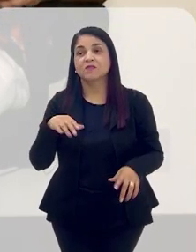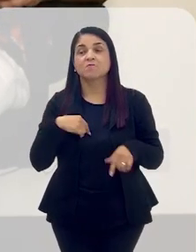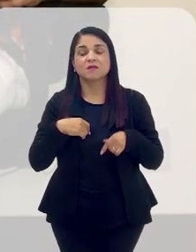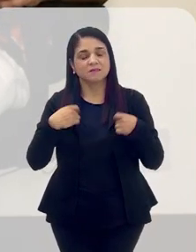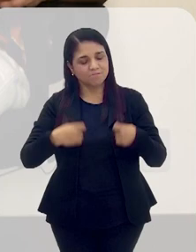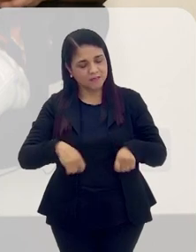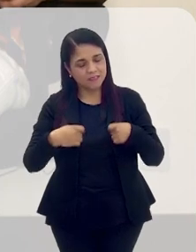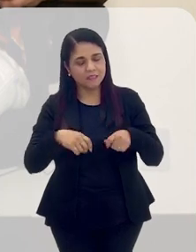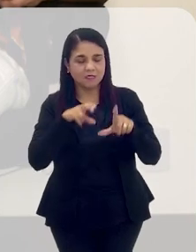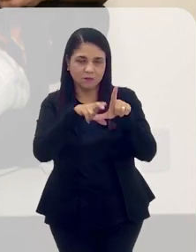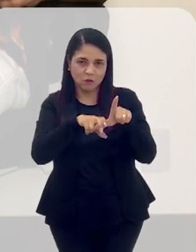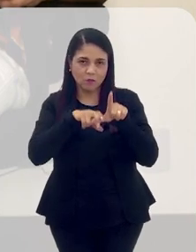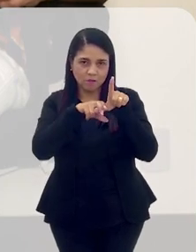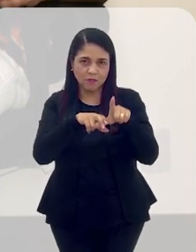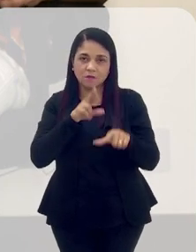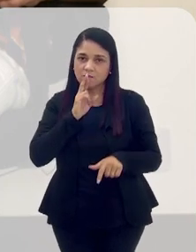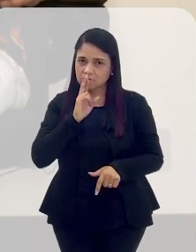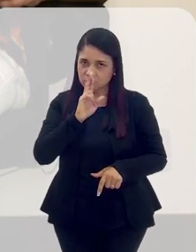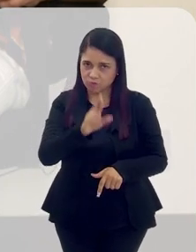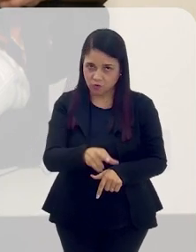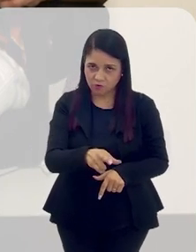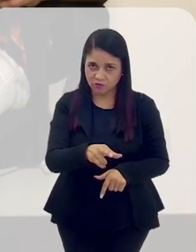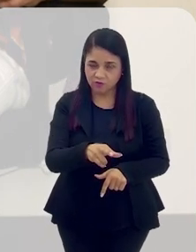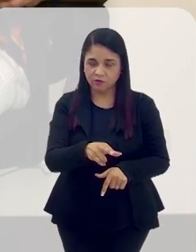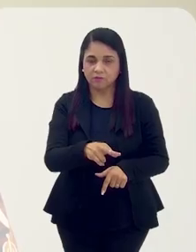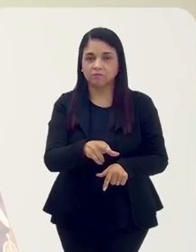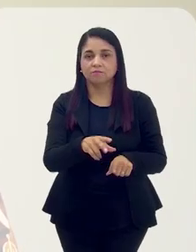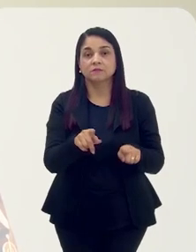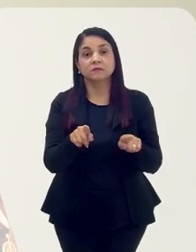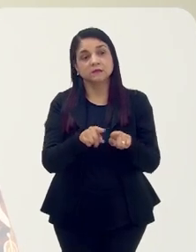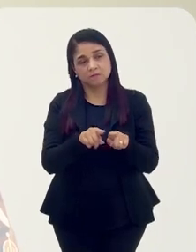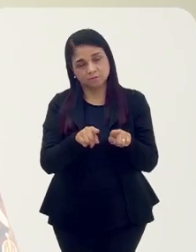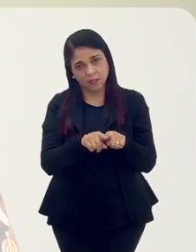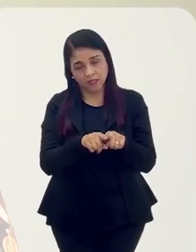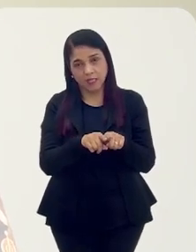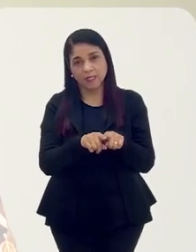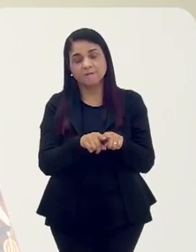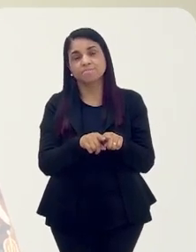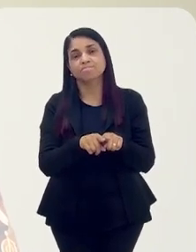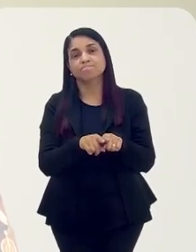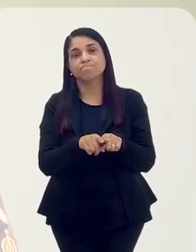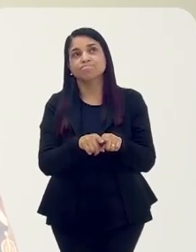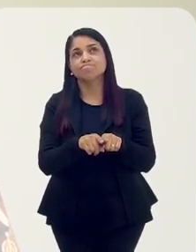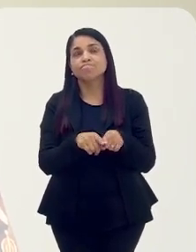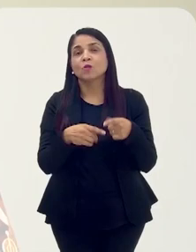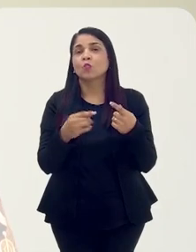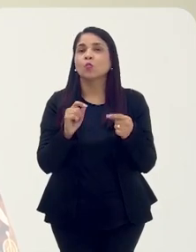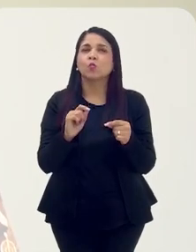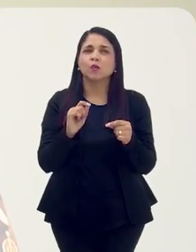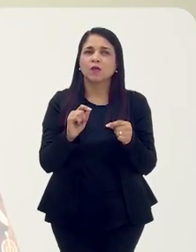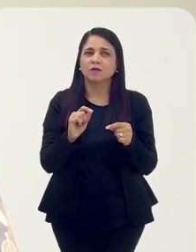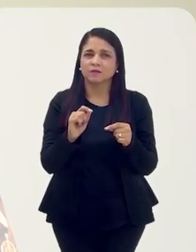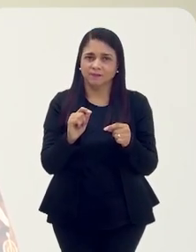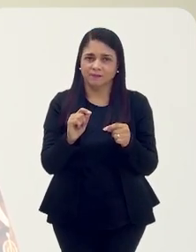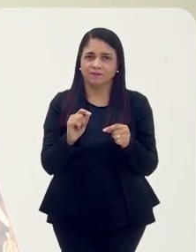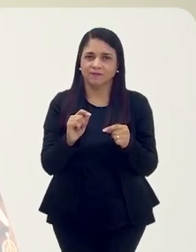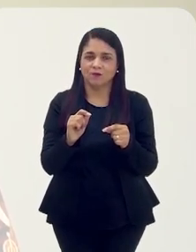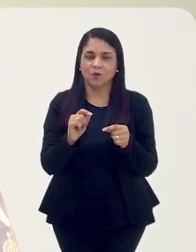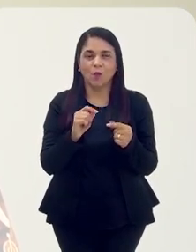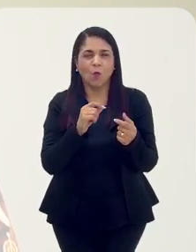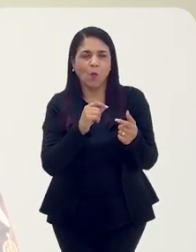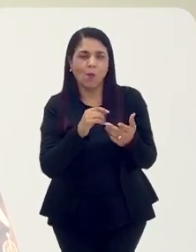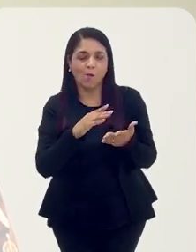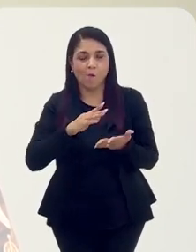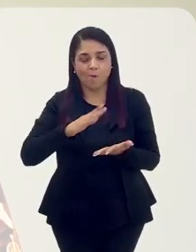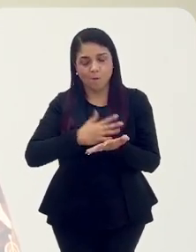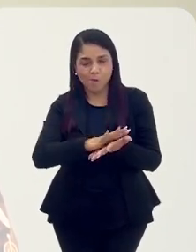Mas a umbanda, eu acho que a umbanda precisa dar uma resposta a esse também, que acaba se tornando, por mais